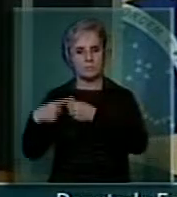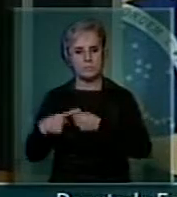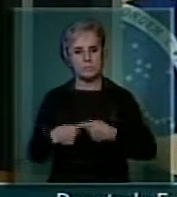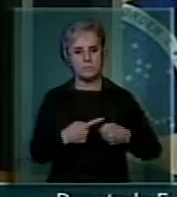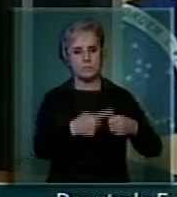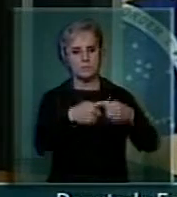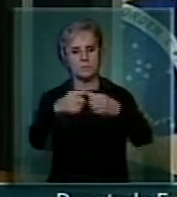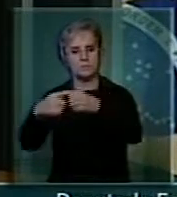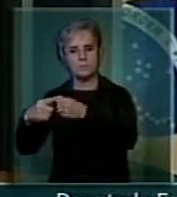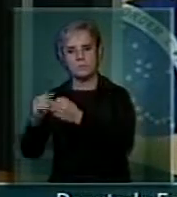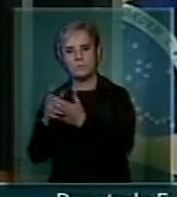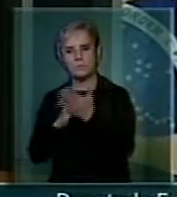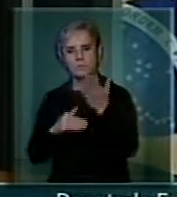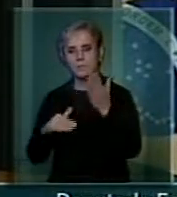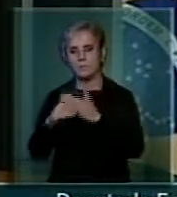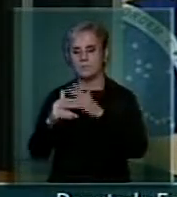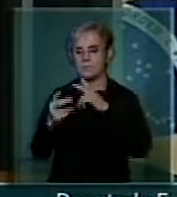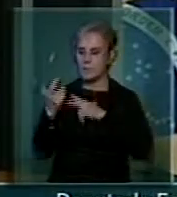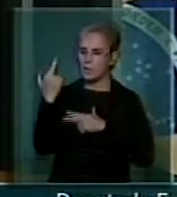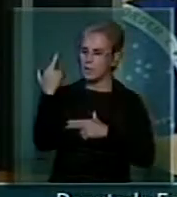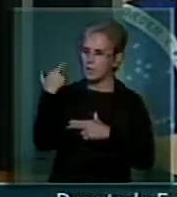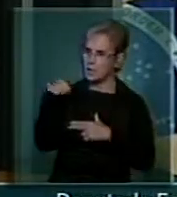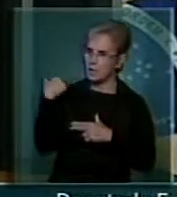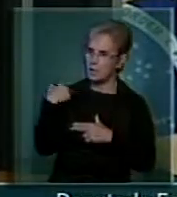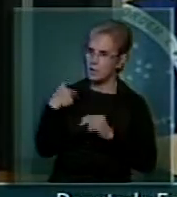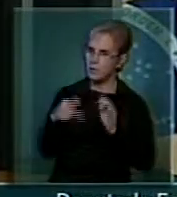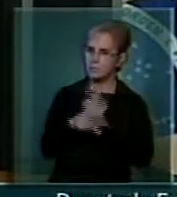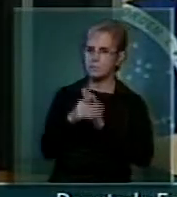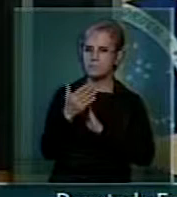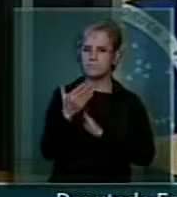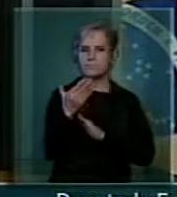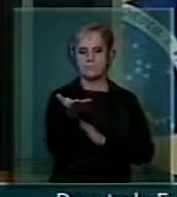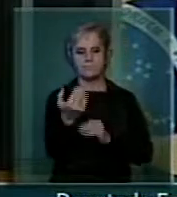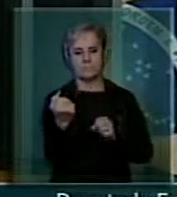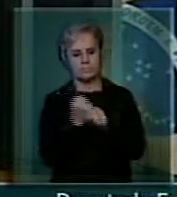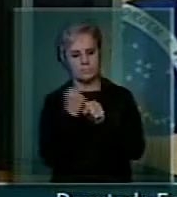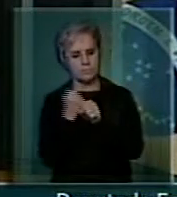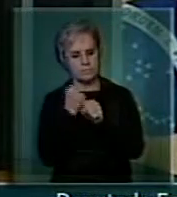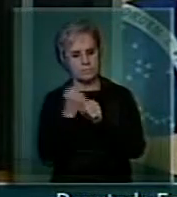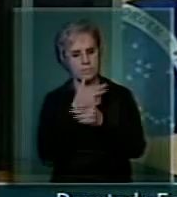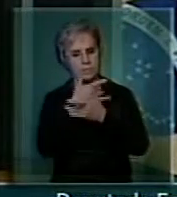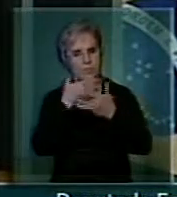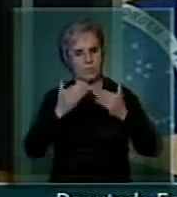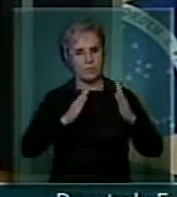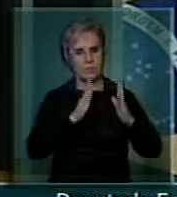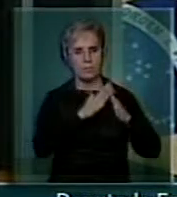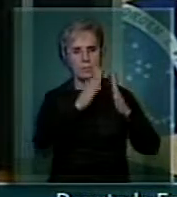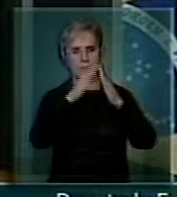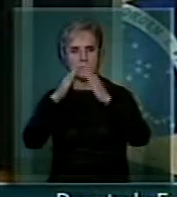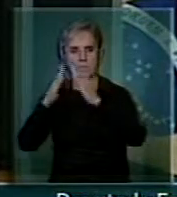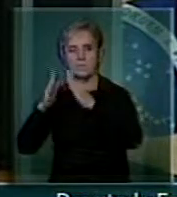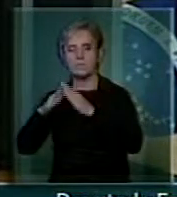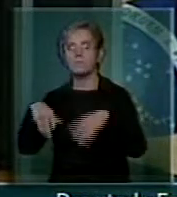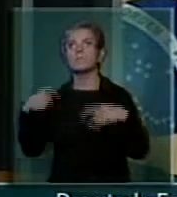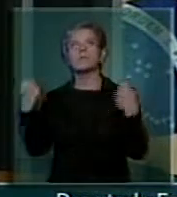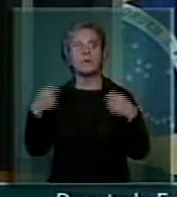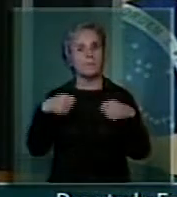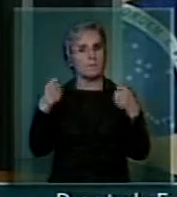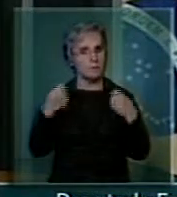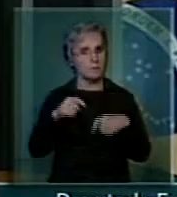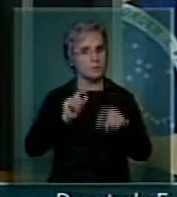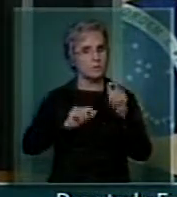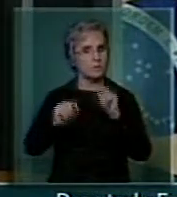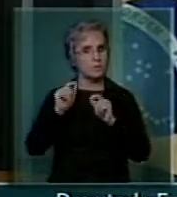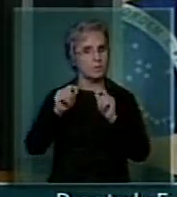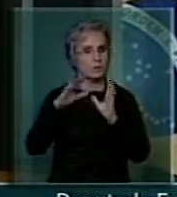todos aqueles que têm responsabilidade com construções, habitações, que é preciso que